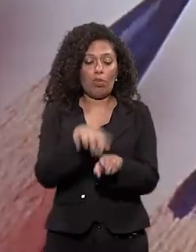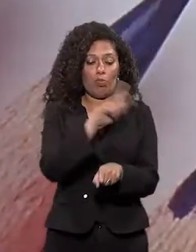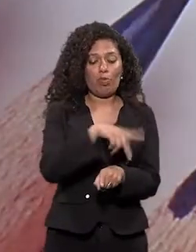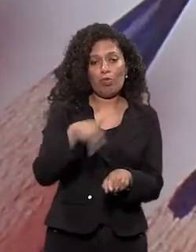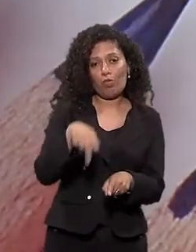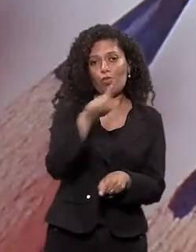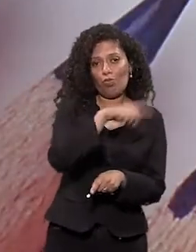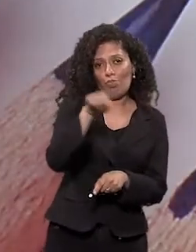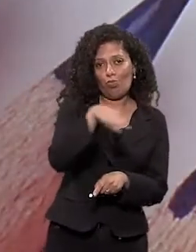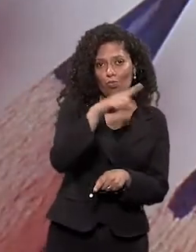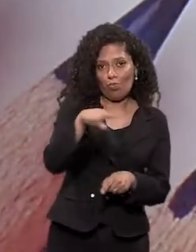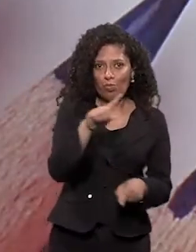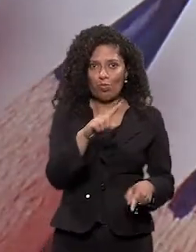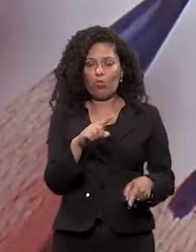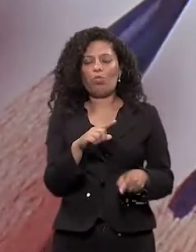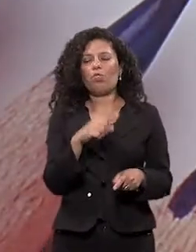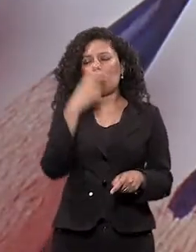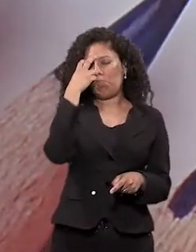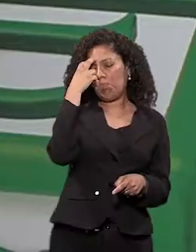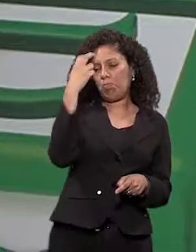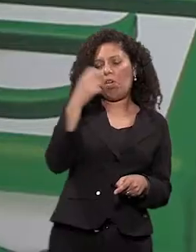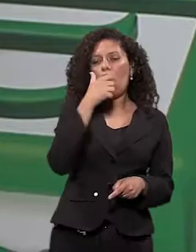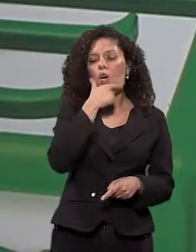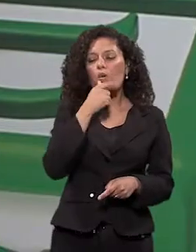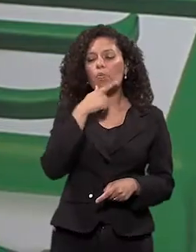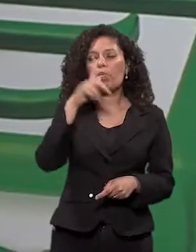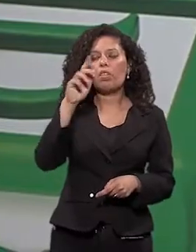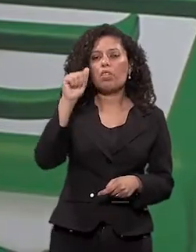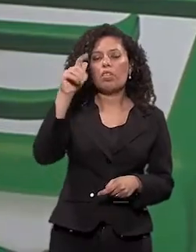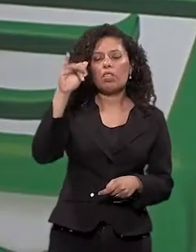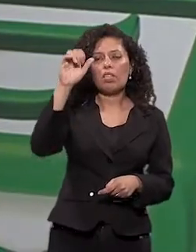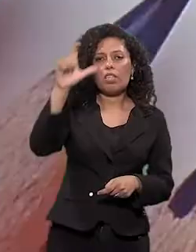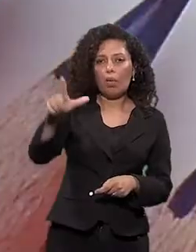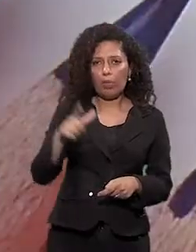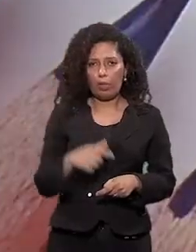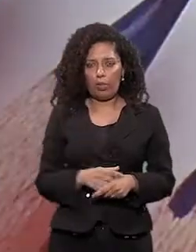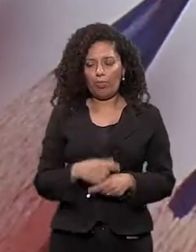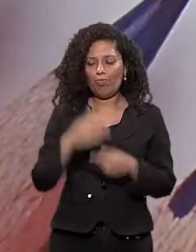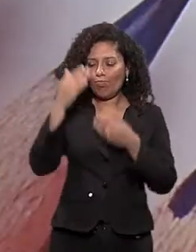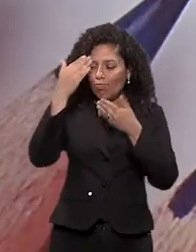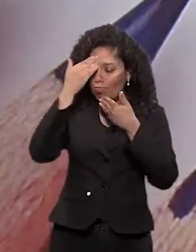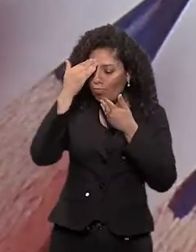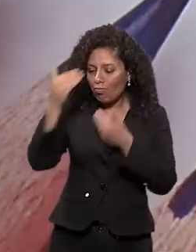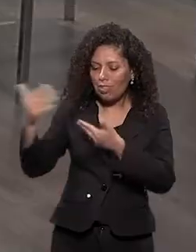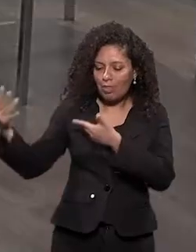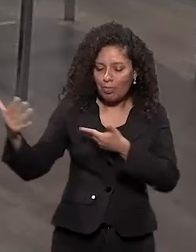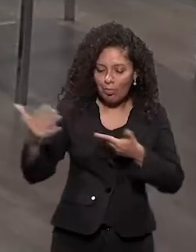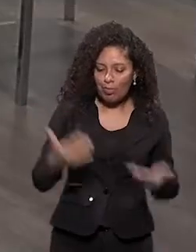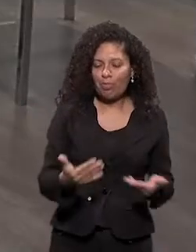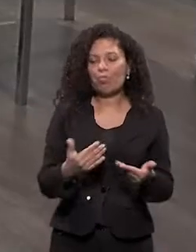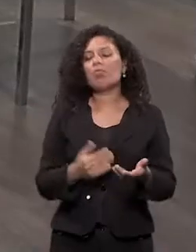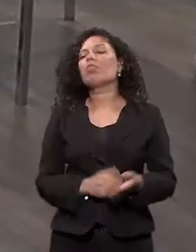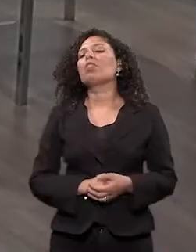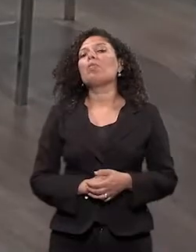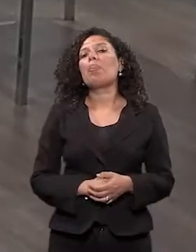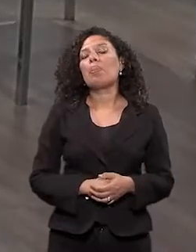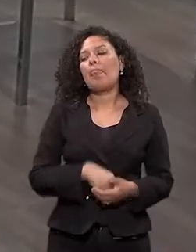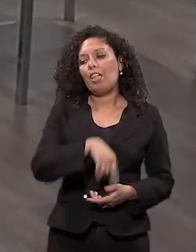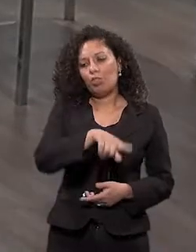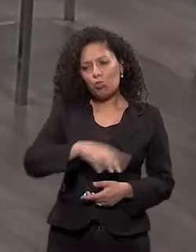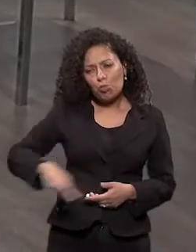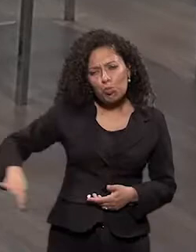musical, mestre em Educação, Gabriel Aguiar de Oliveira. Muito bem-vindos ao programa. Quer dizer,